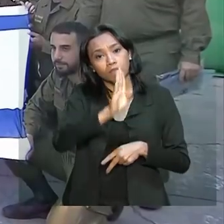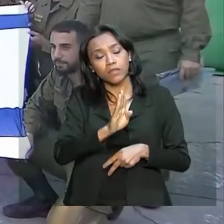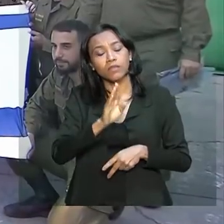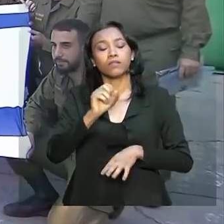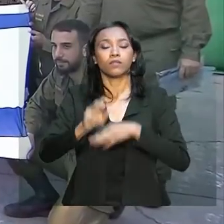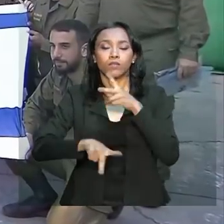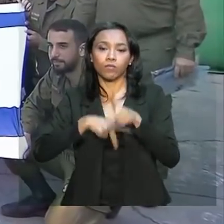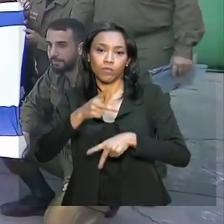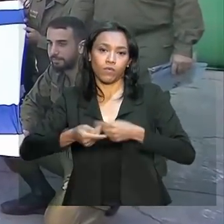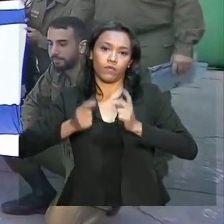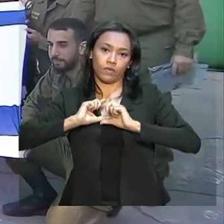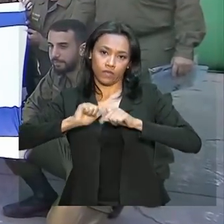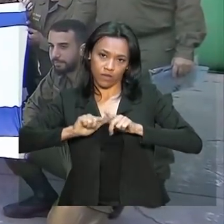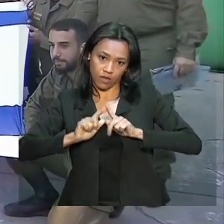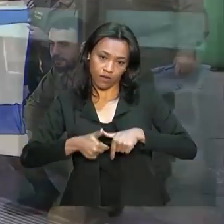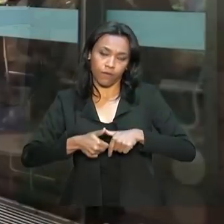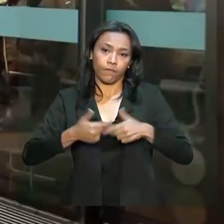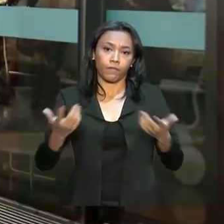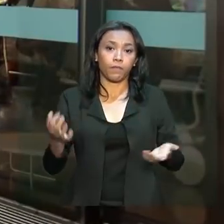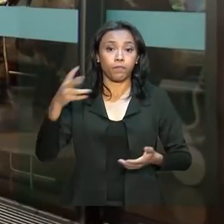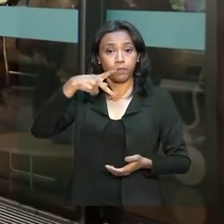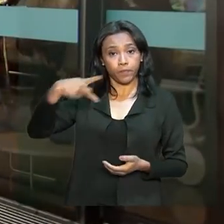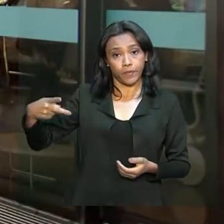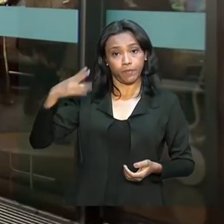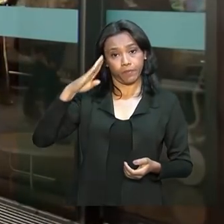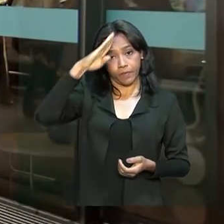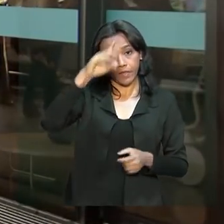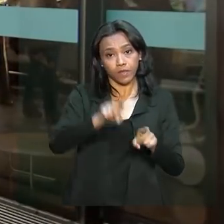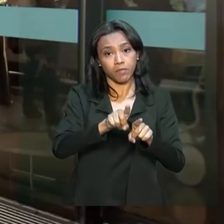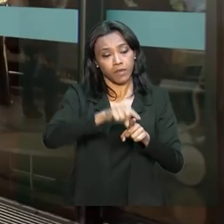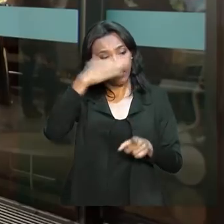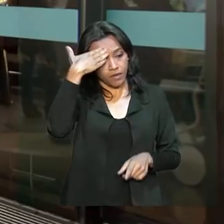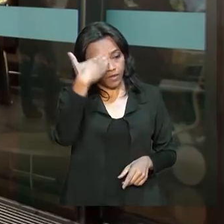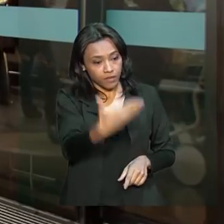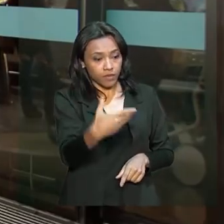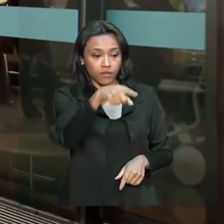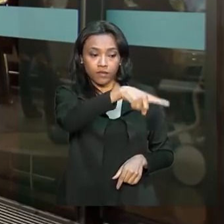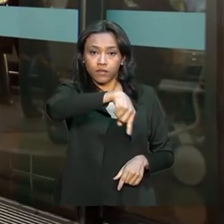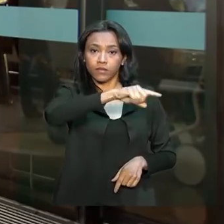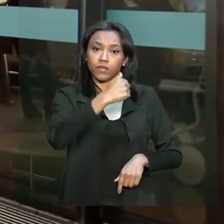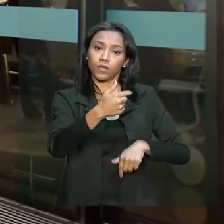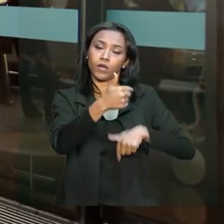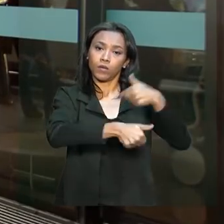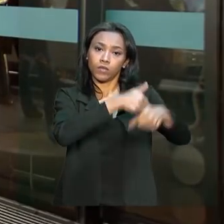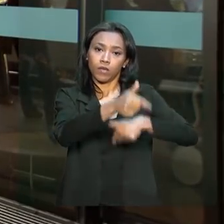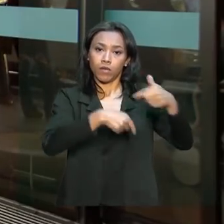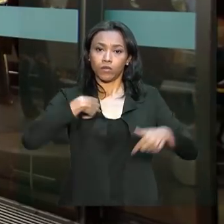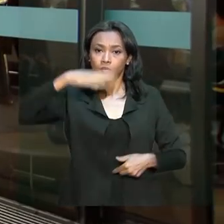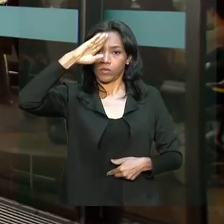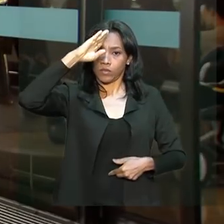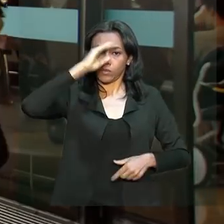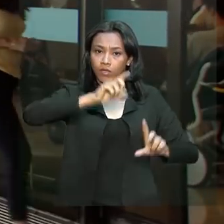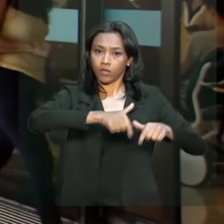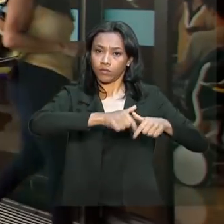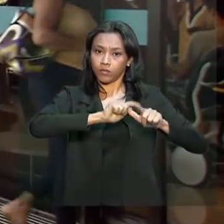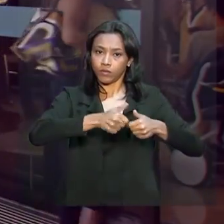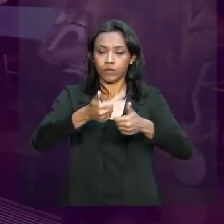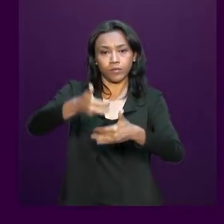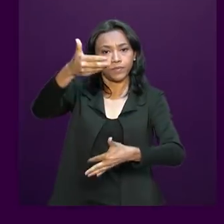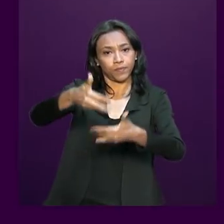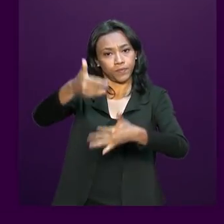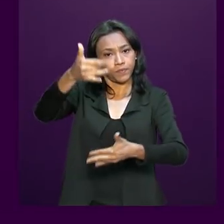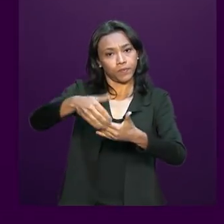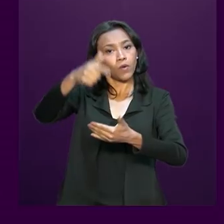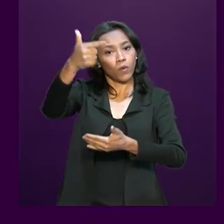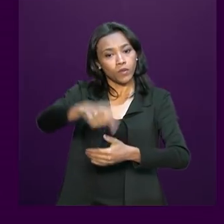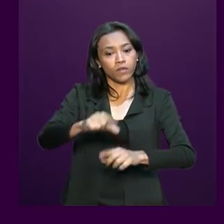O presidente Jair Bolsonaro também agradeceu a presença das tropas israelenses pelas redes sociais. Ele utilizou o Twitter